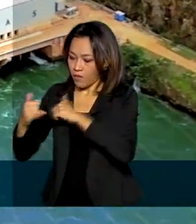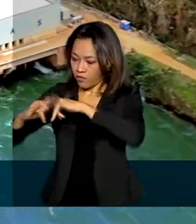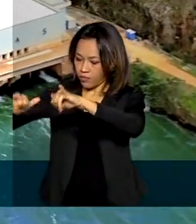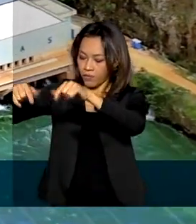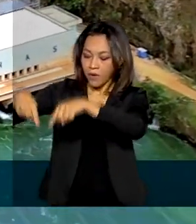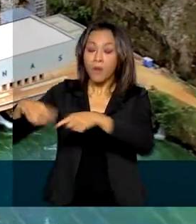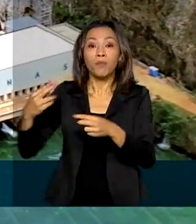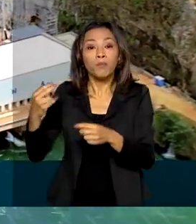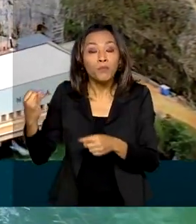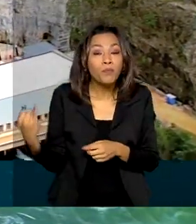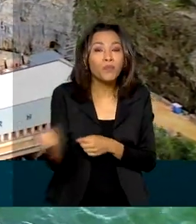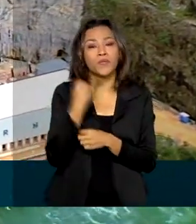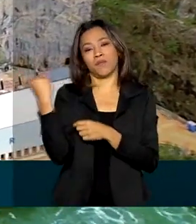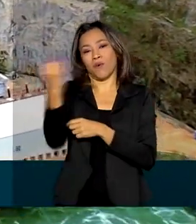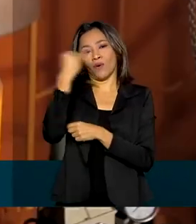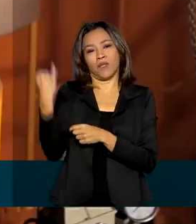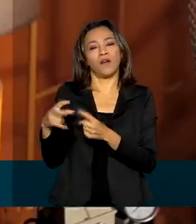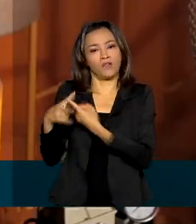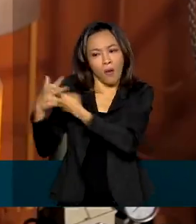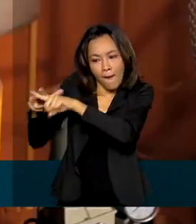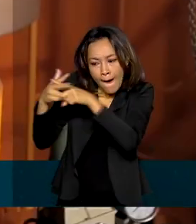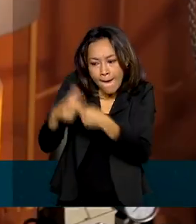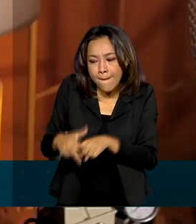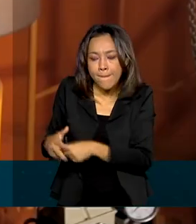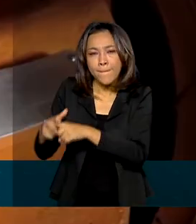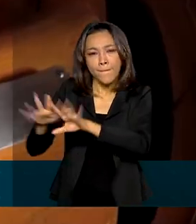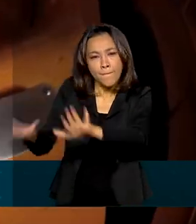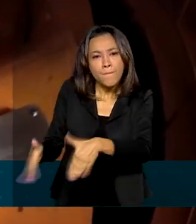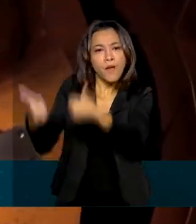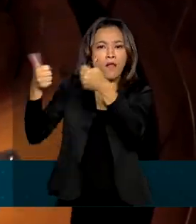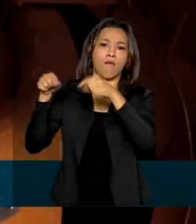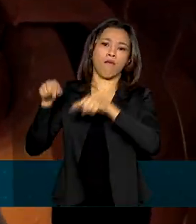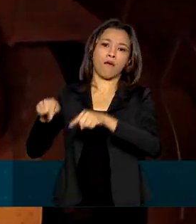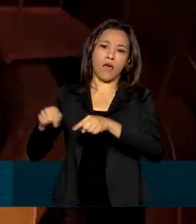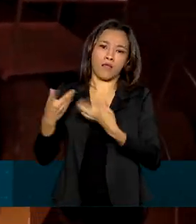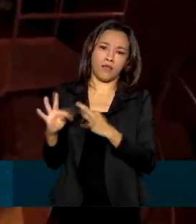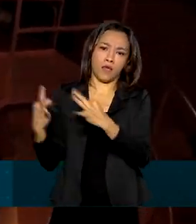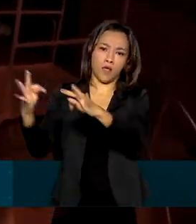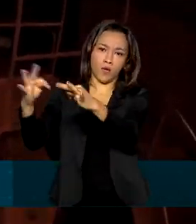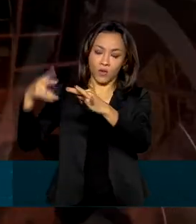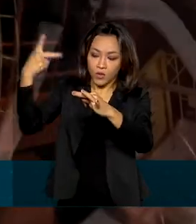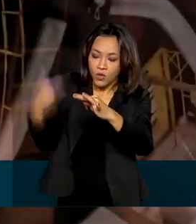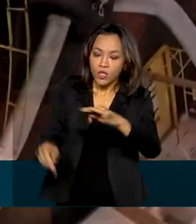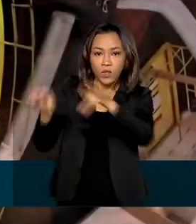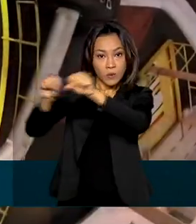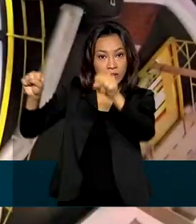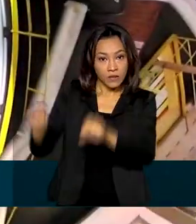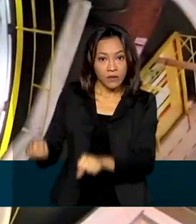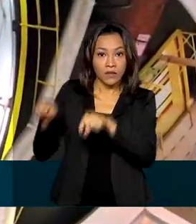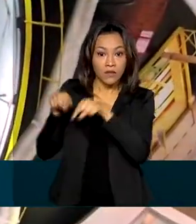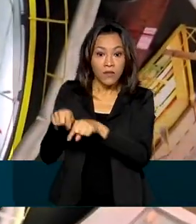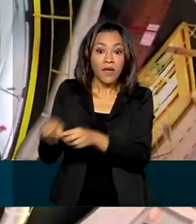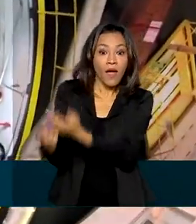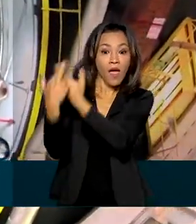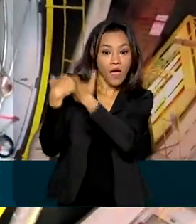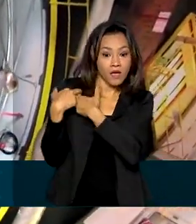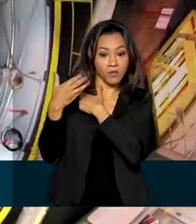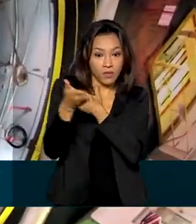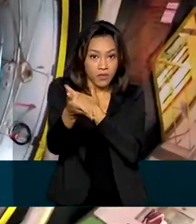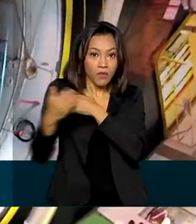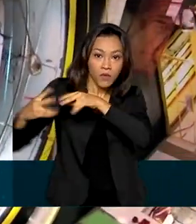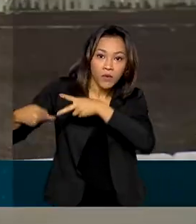importante. Os investimentos serão destinados à modernização dos equipamentos responsáveis por essa